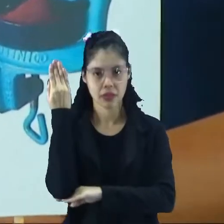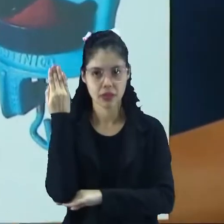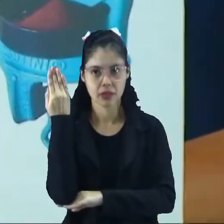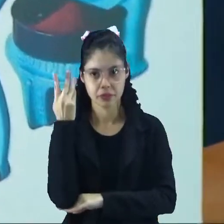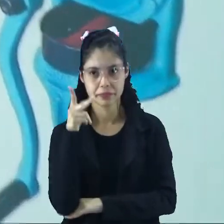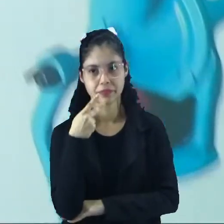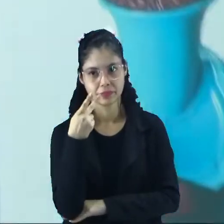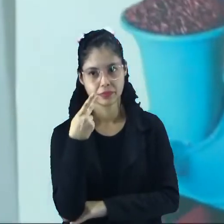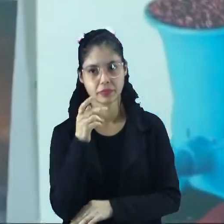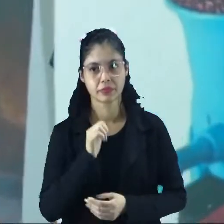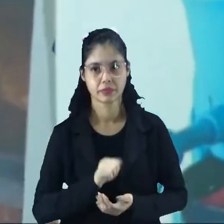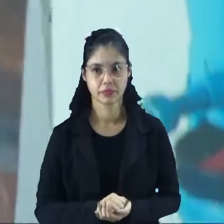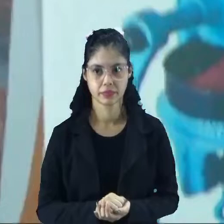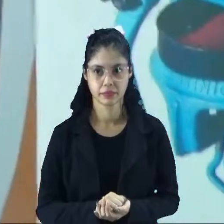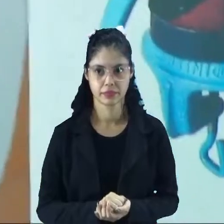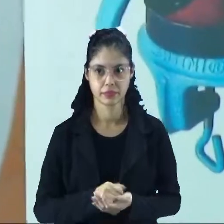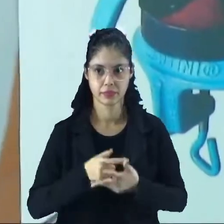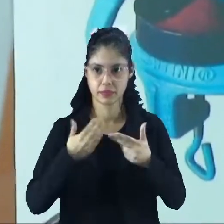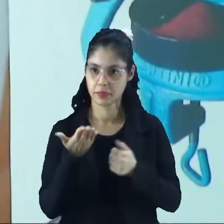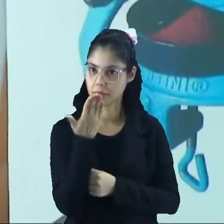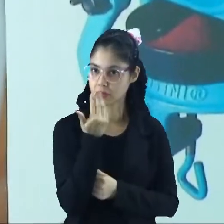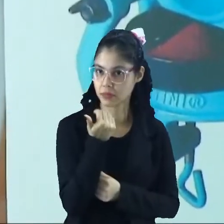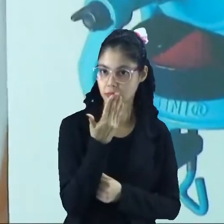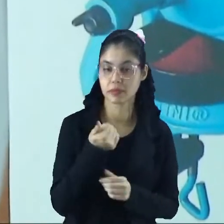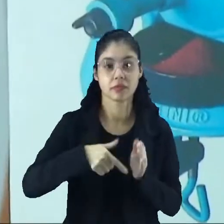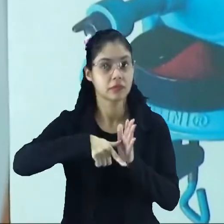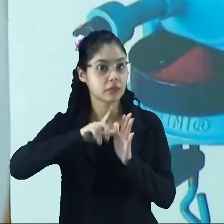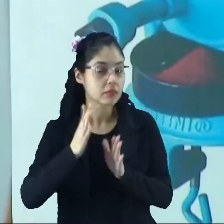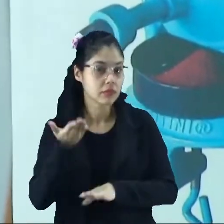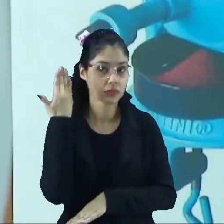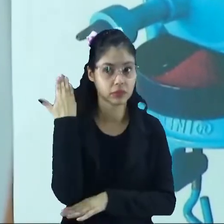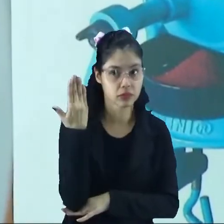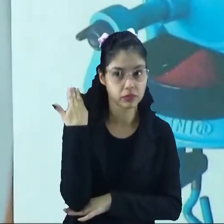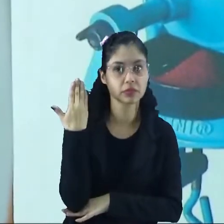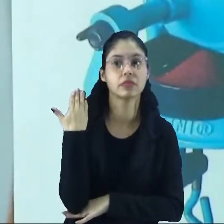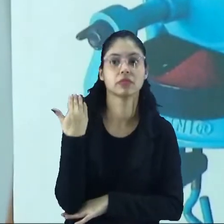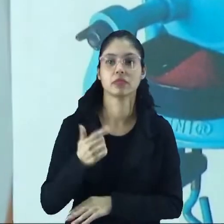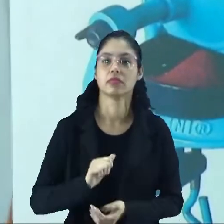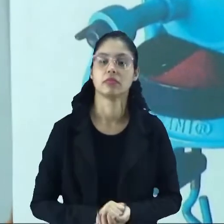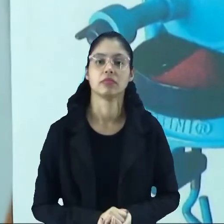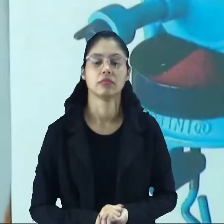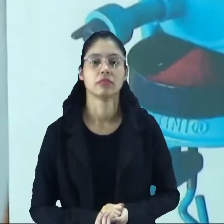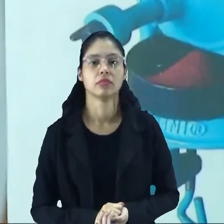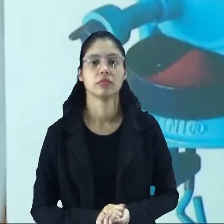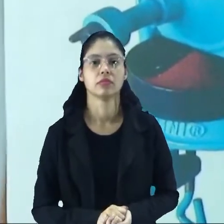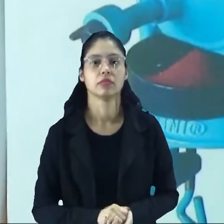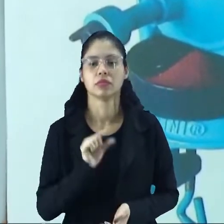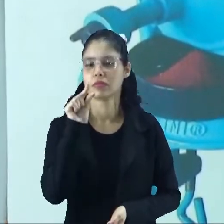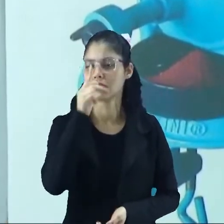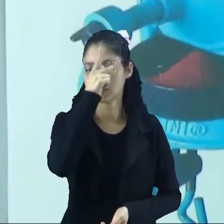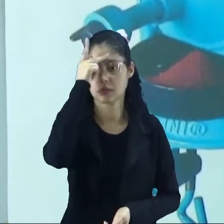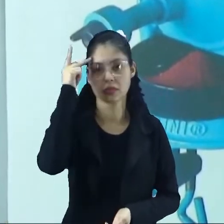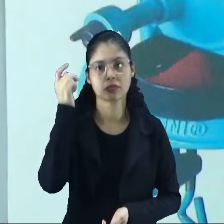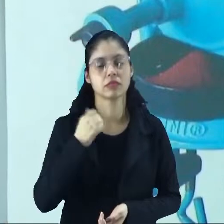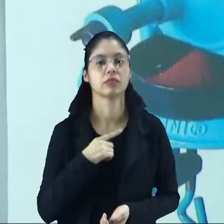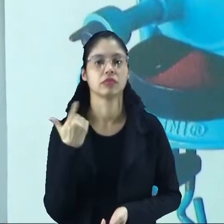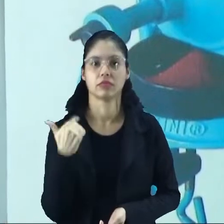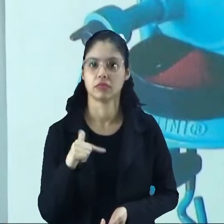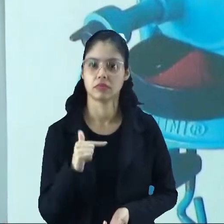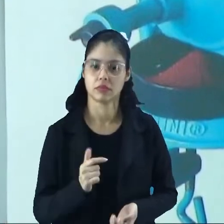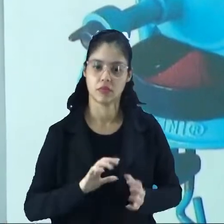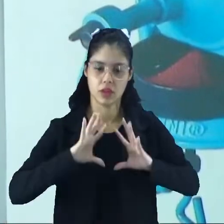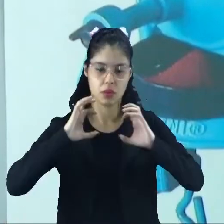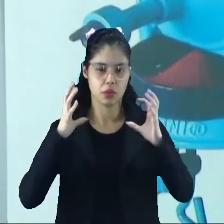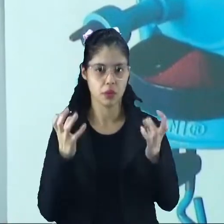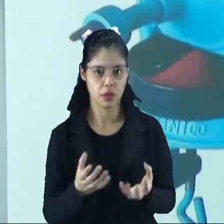costumamos dizer. As comidas, gente, antigamente, não ainda, né, poucas pessoas tinham fogão a